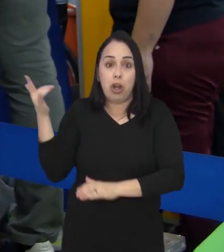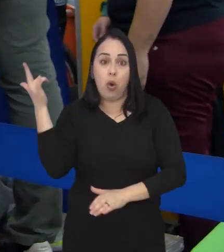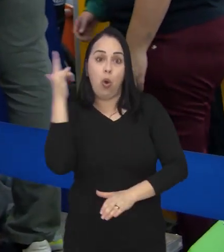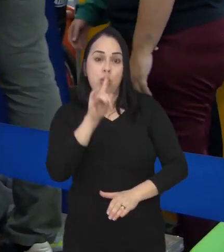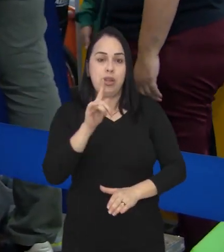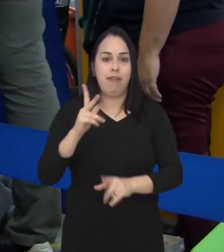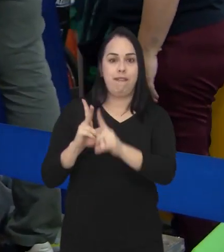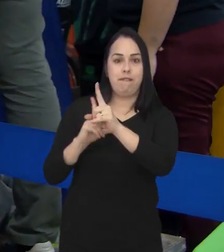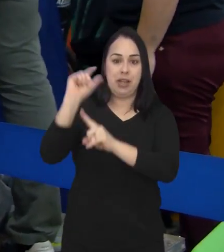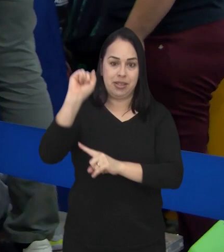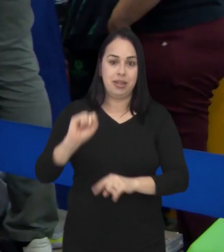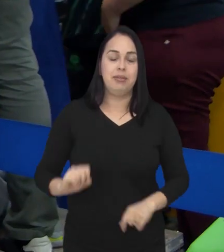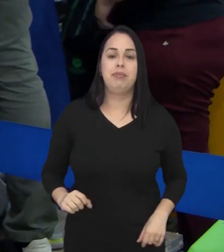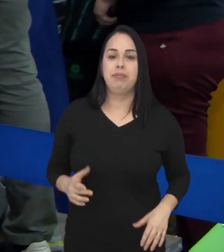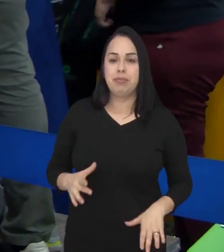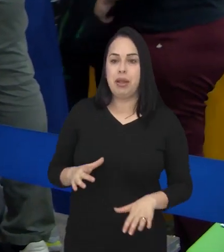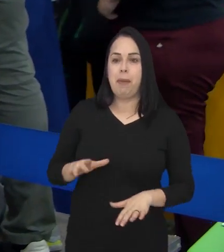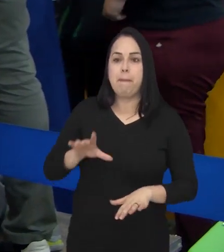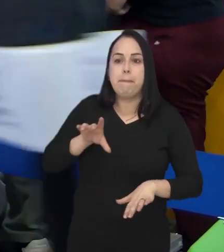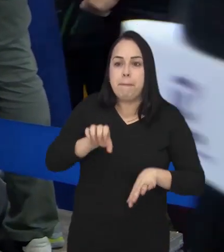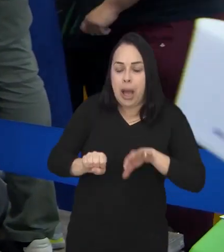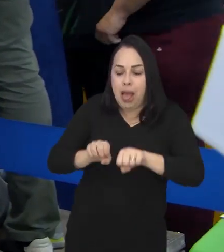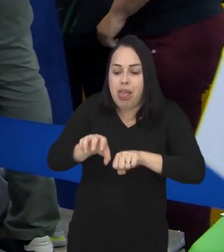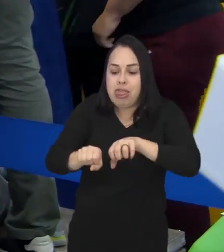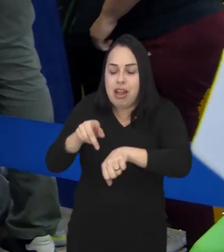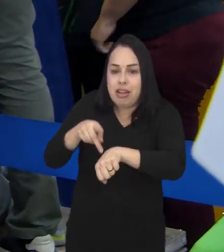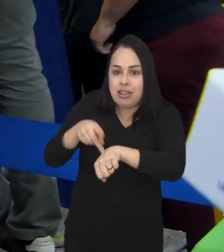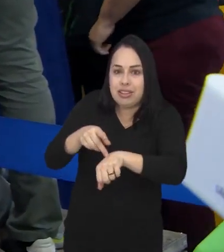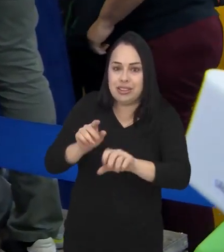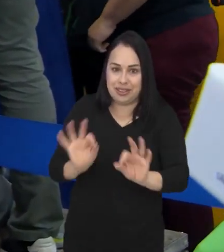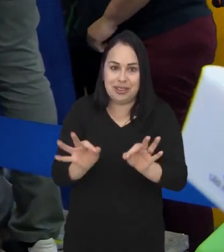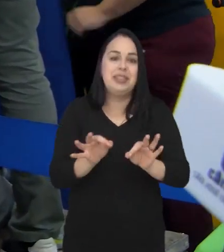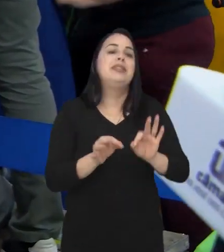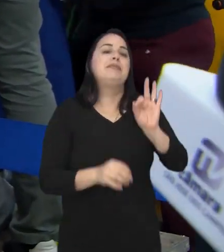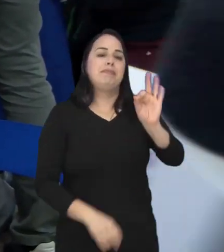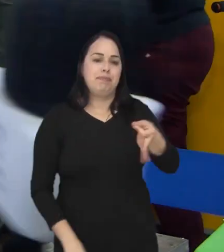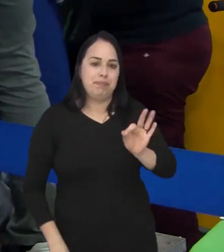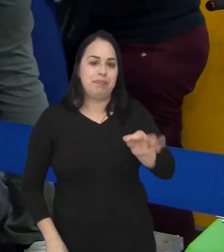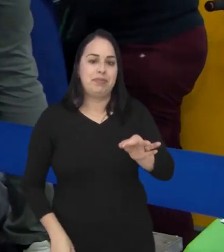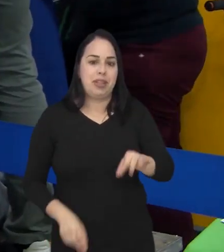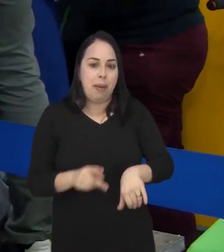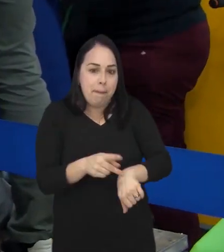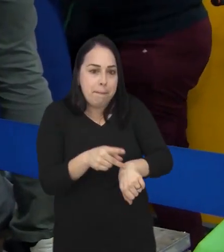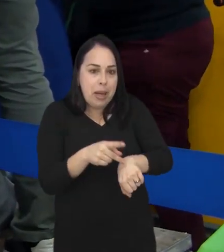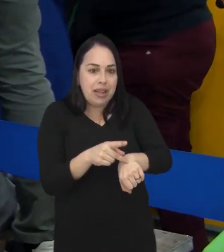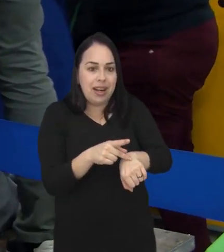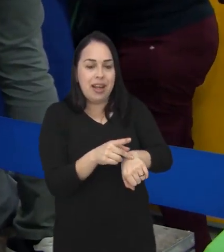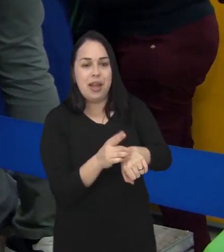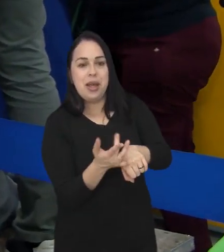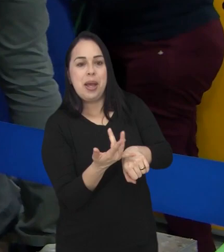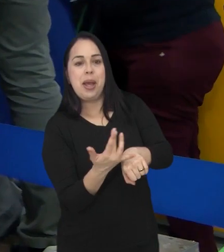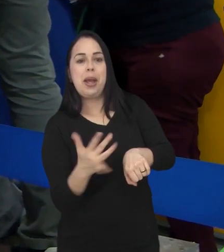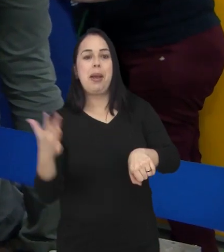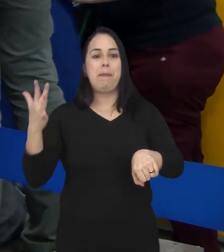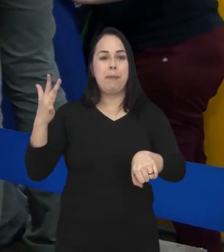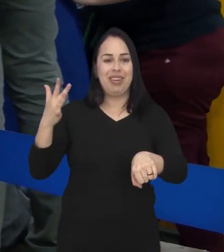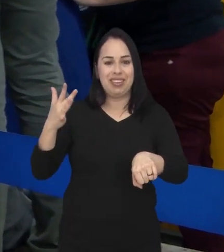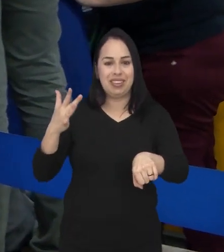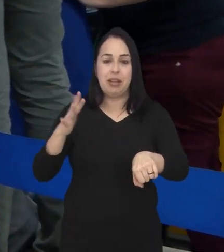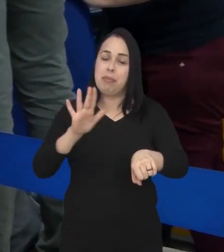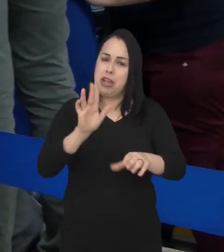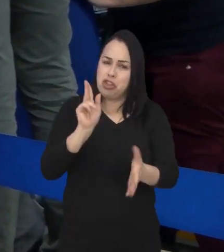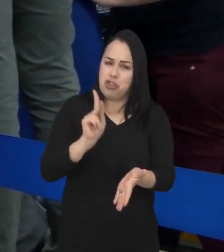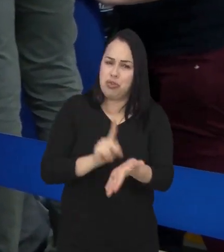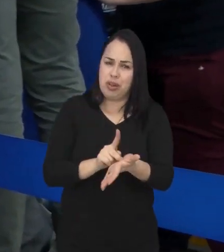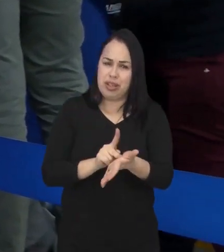quem coletou o máximo de pontos ganha. Pegando as pedrinhas que estão no chão? Aham. Eles chamam de pedras preciosas,